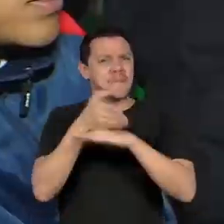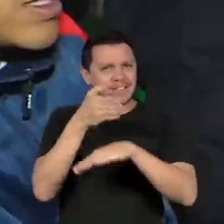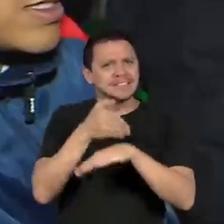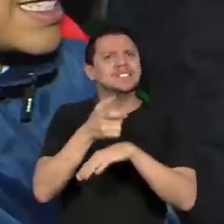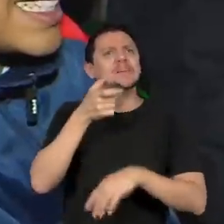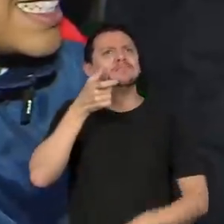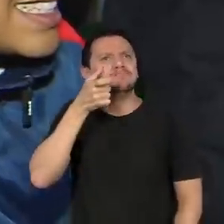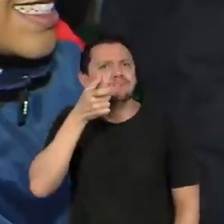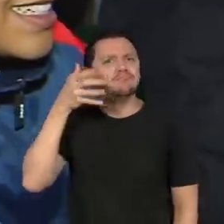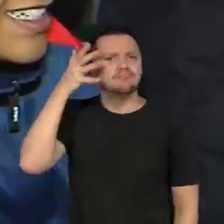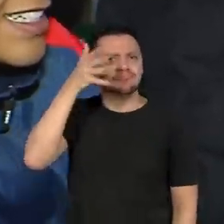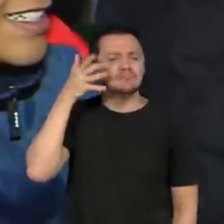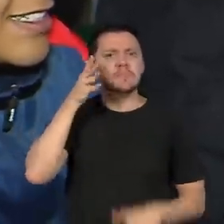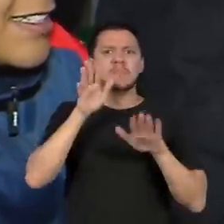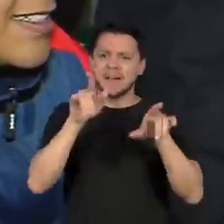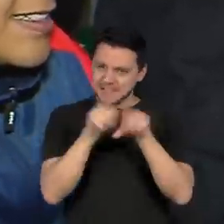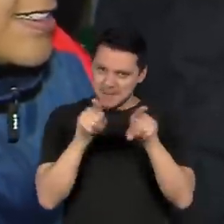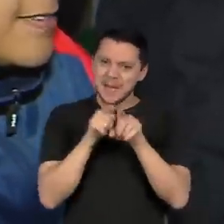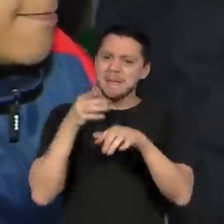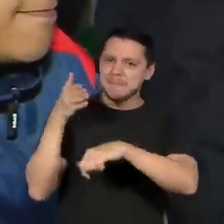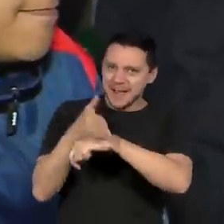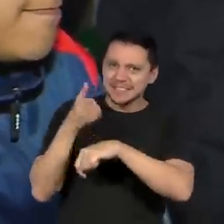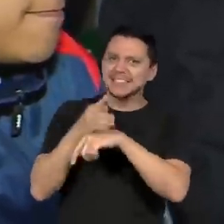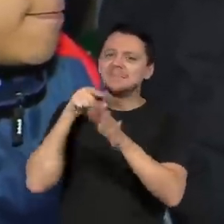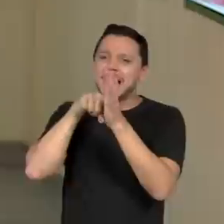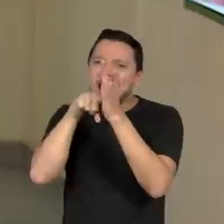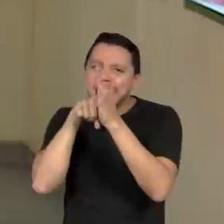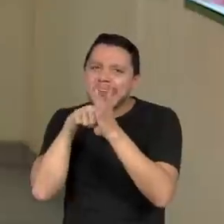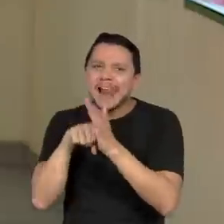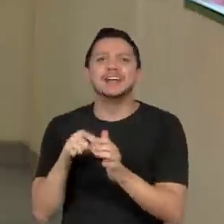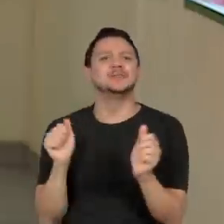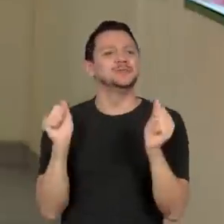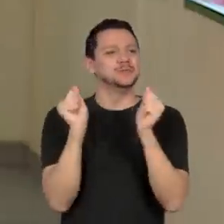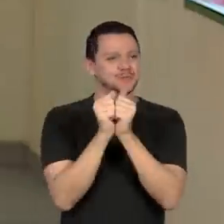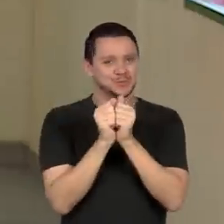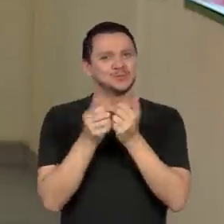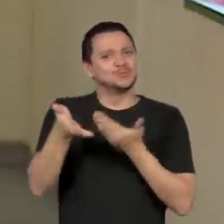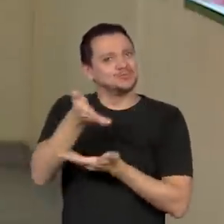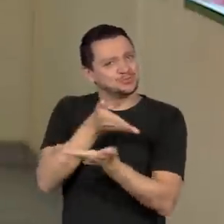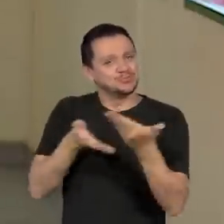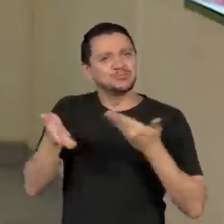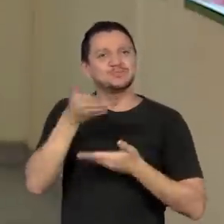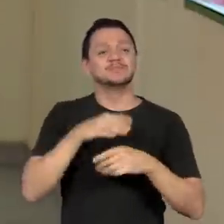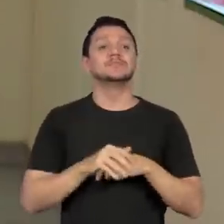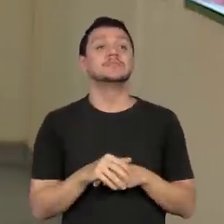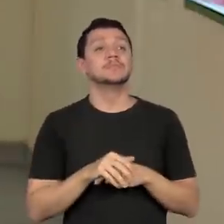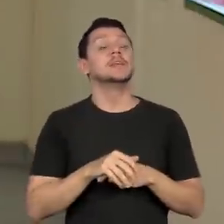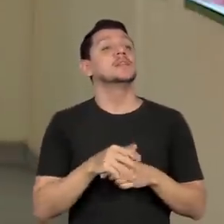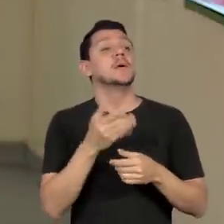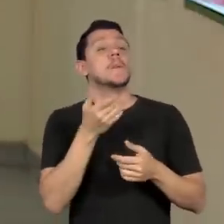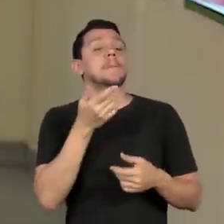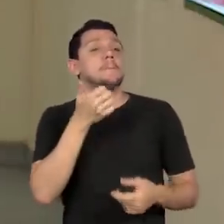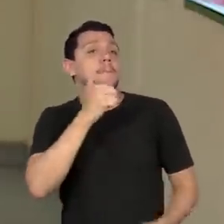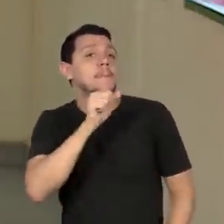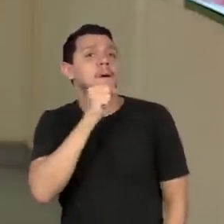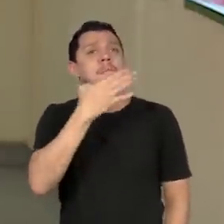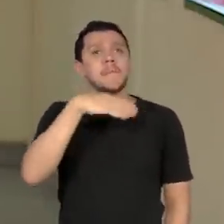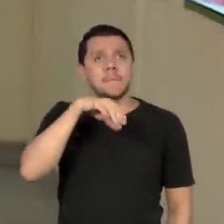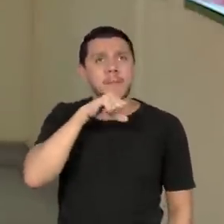mas também se envolvem no processo de pesquisa. Ampliando o repertório dos pais, a participação dos pais